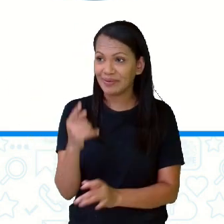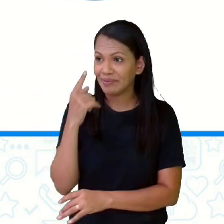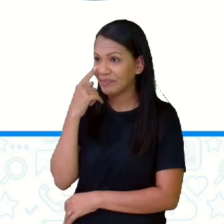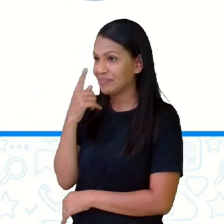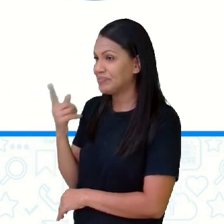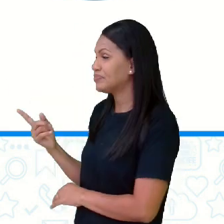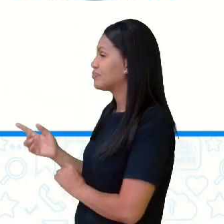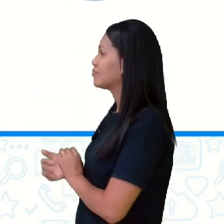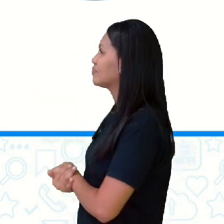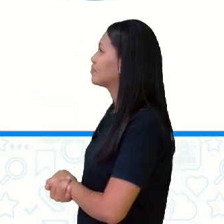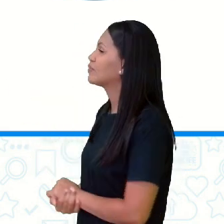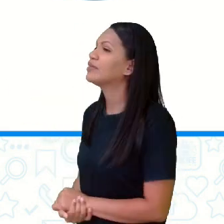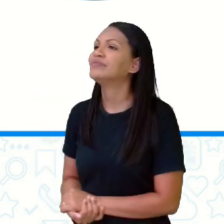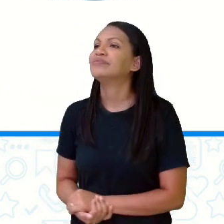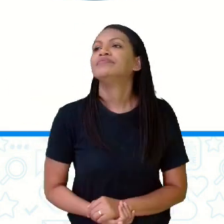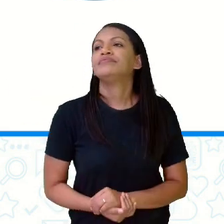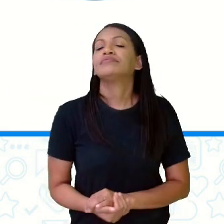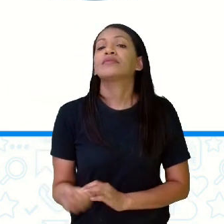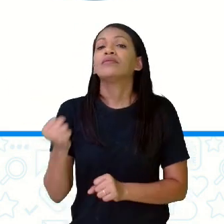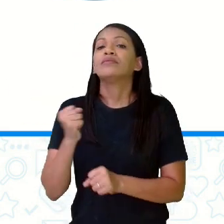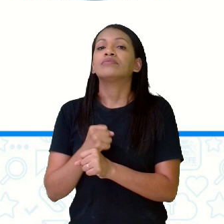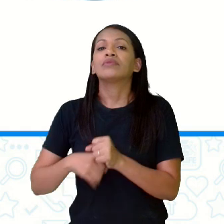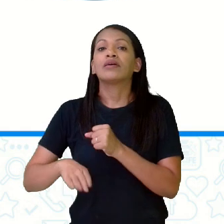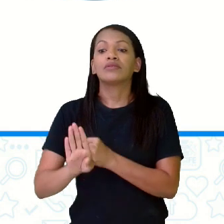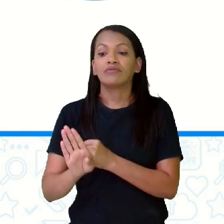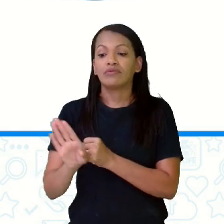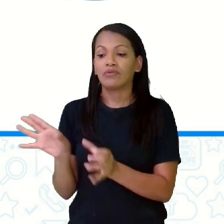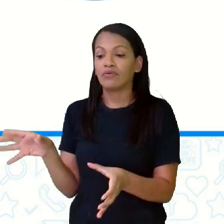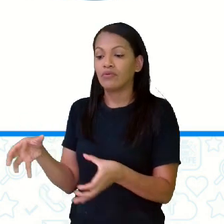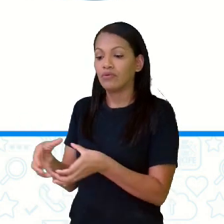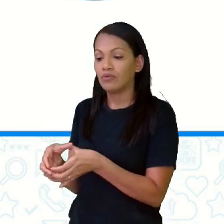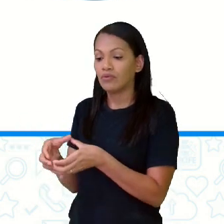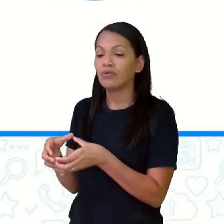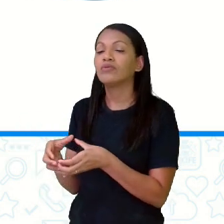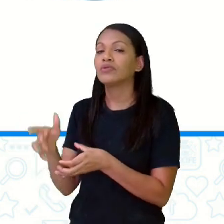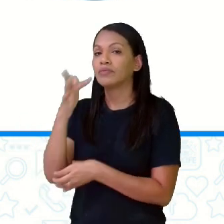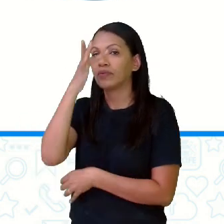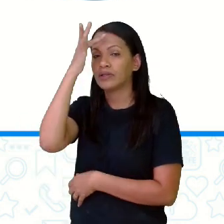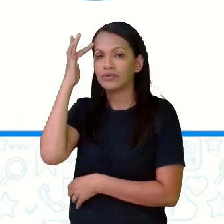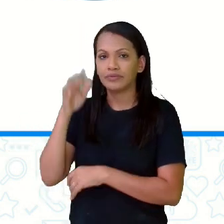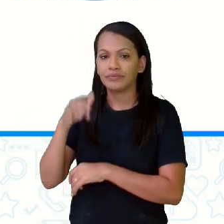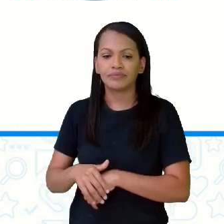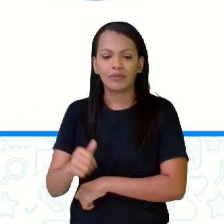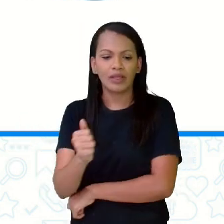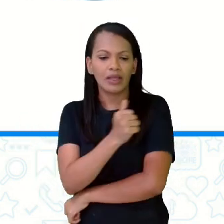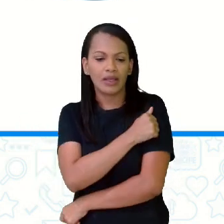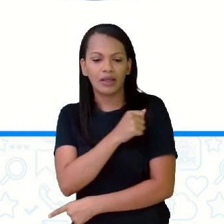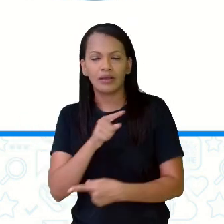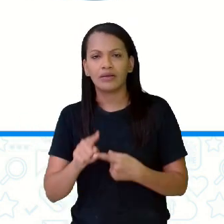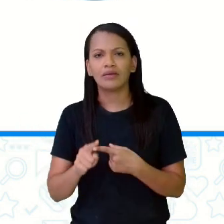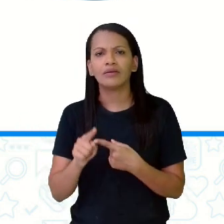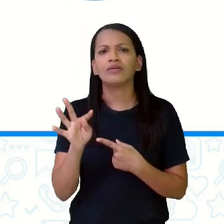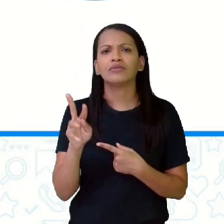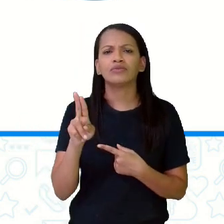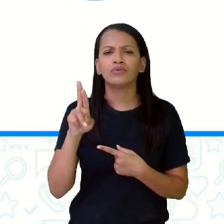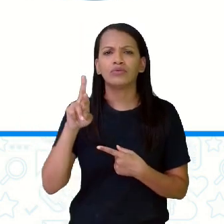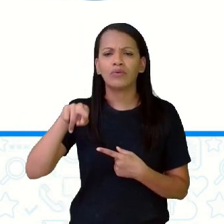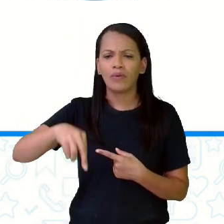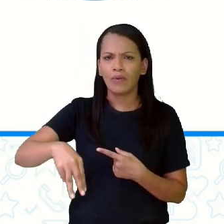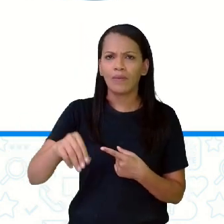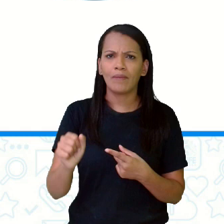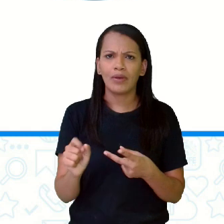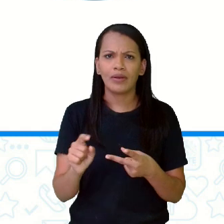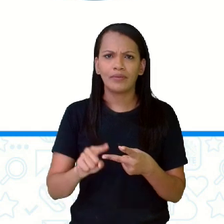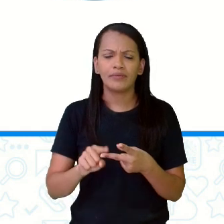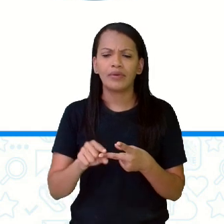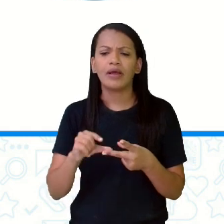Substantivos coletivos de grupos de pessoas. Coletivos de alunos. Turma, classe. Estão